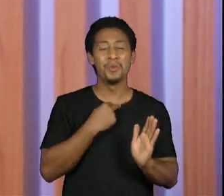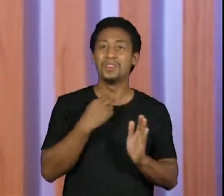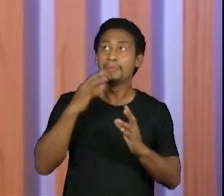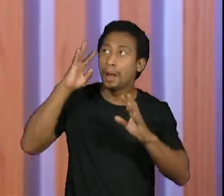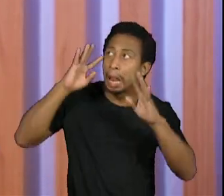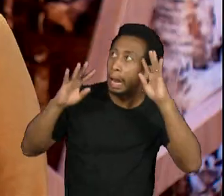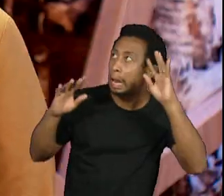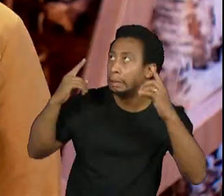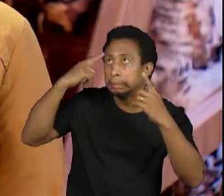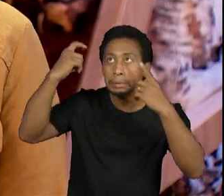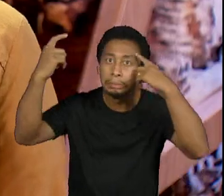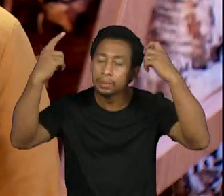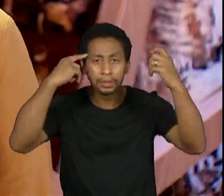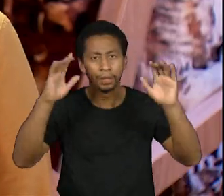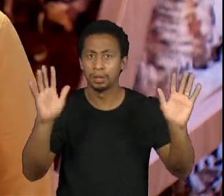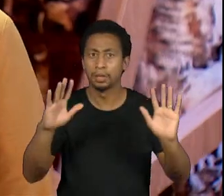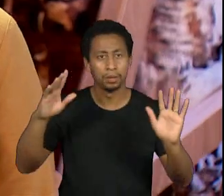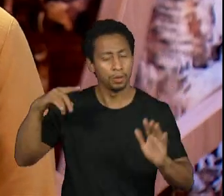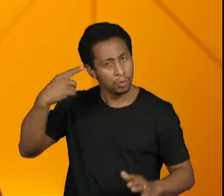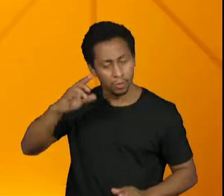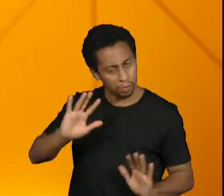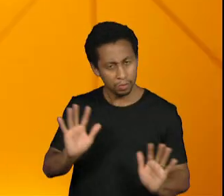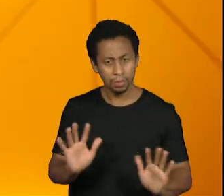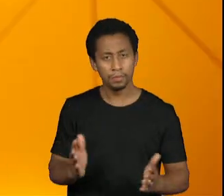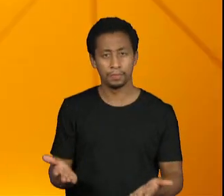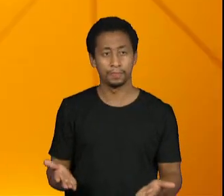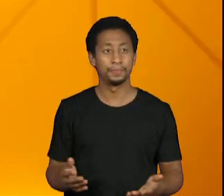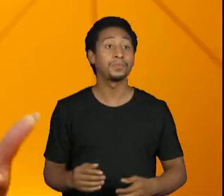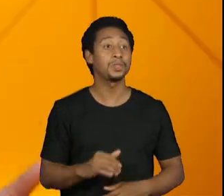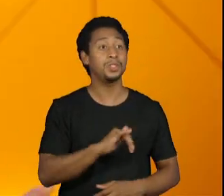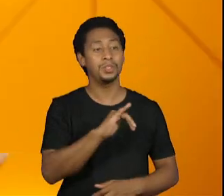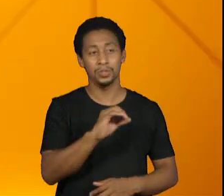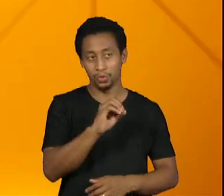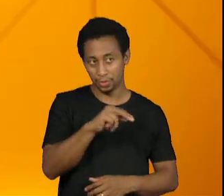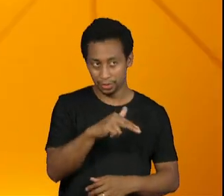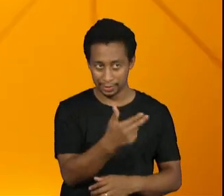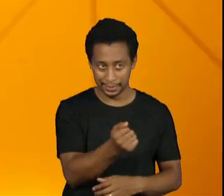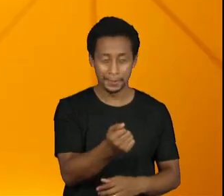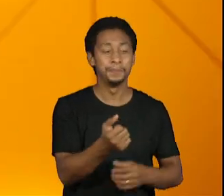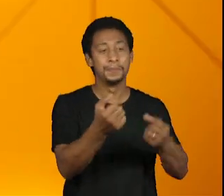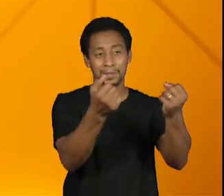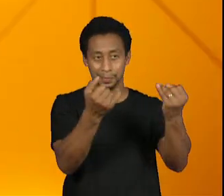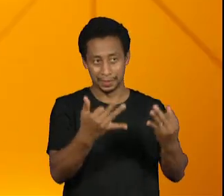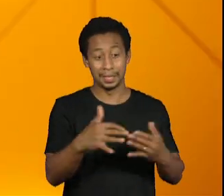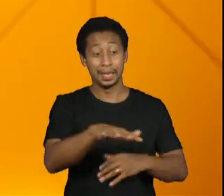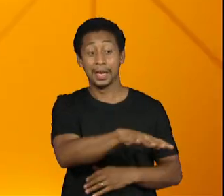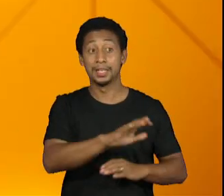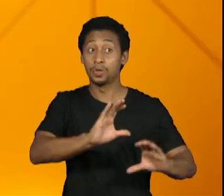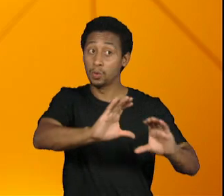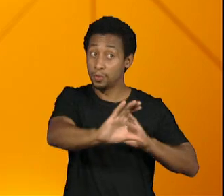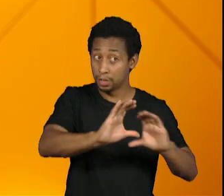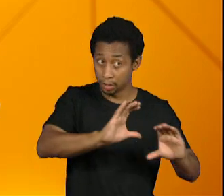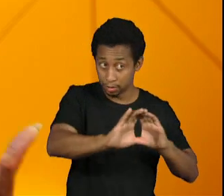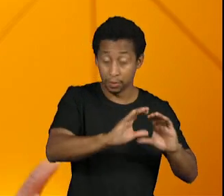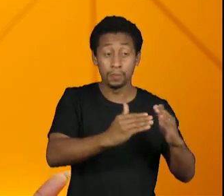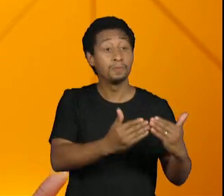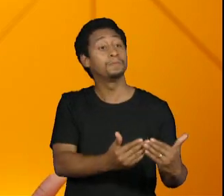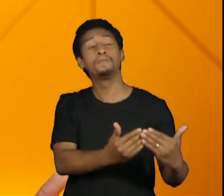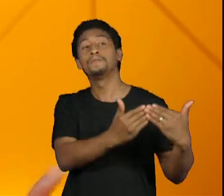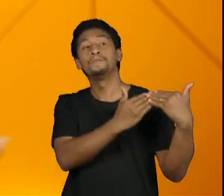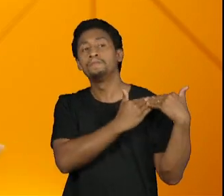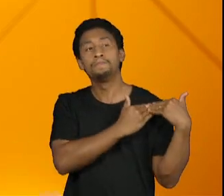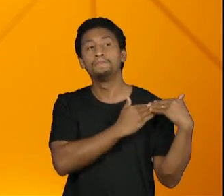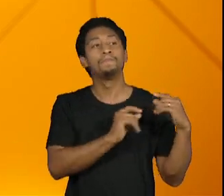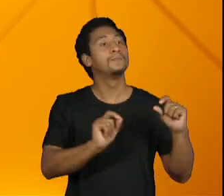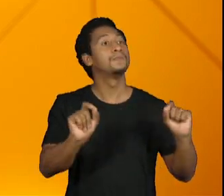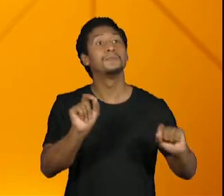malucas. Joana, como é que você enxerga o papel dos veículos de comunicação nessa história que